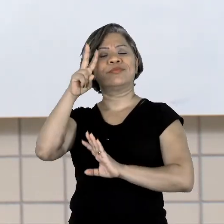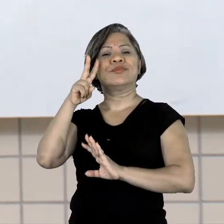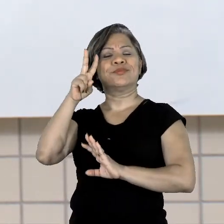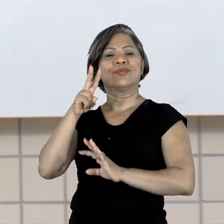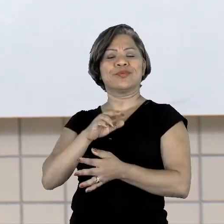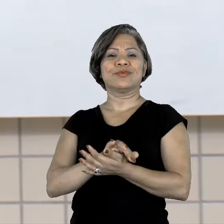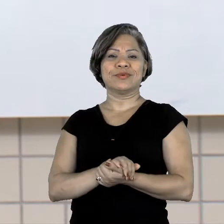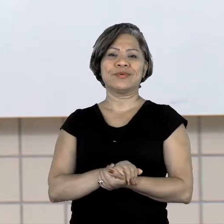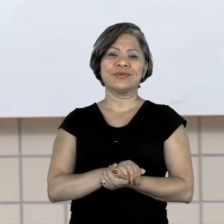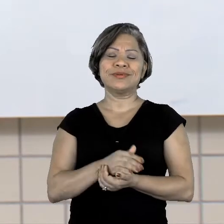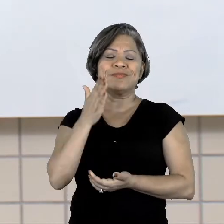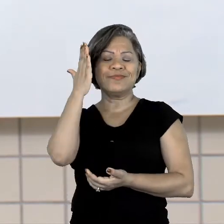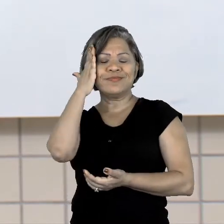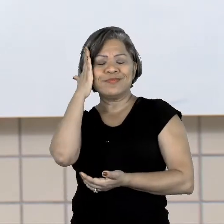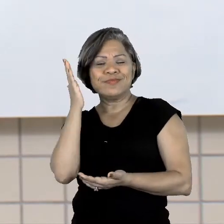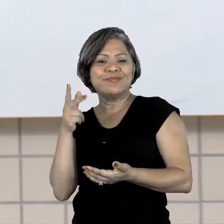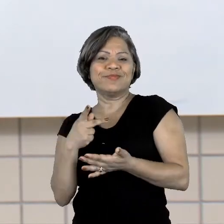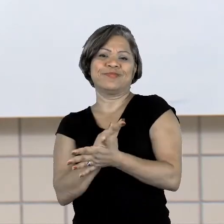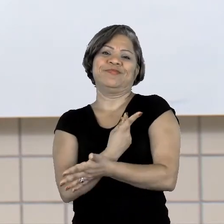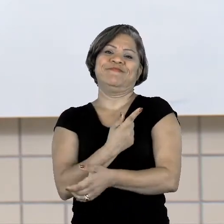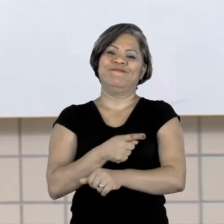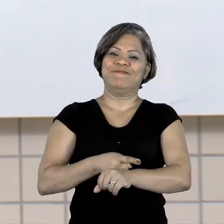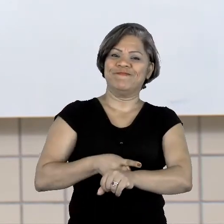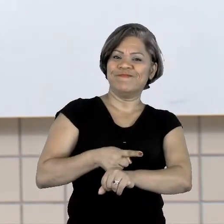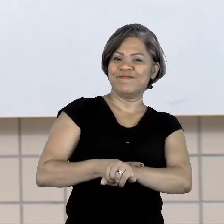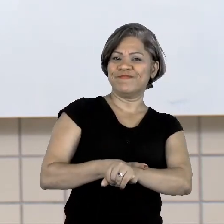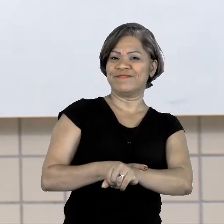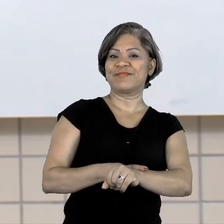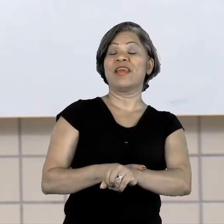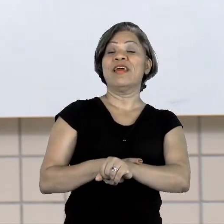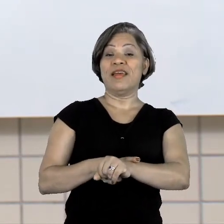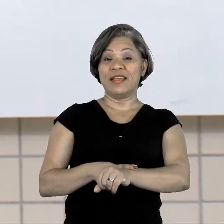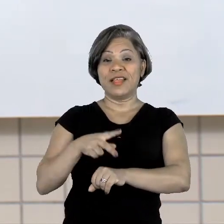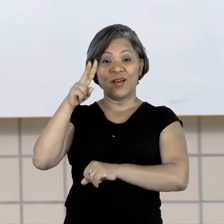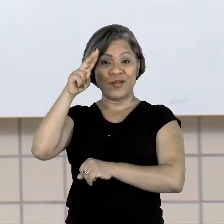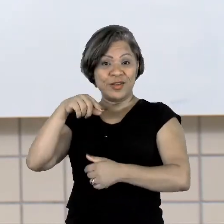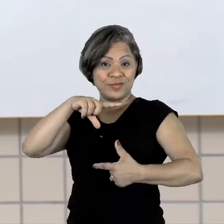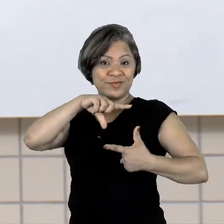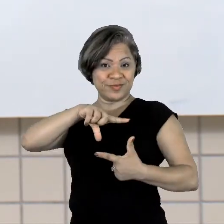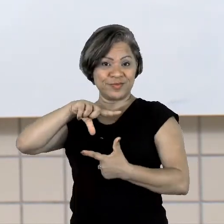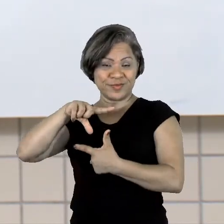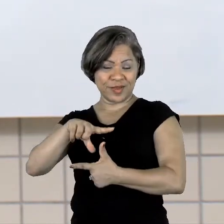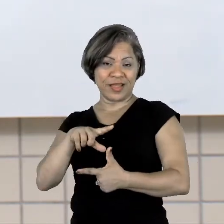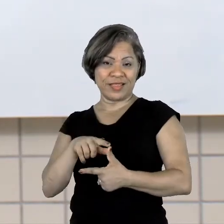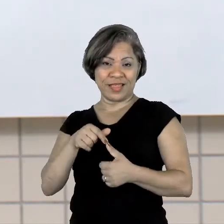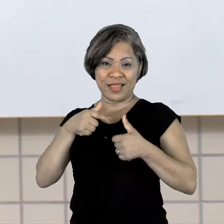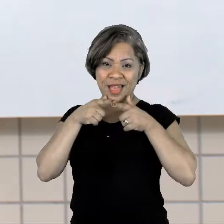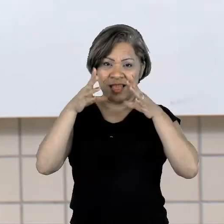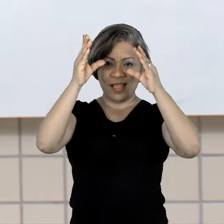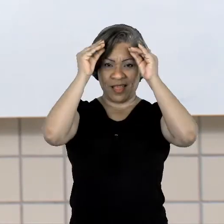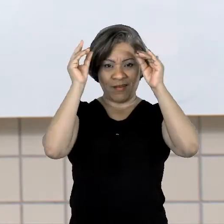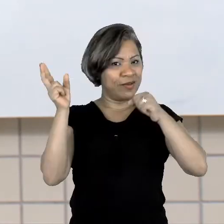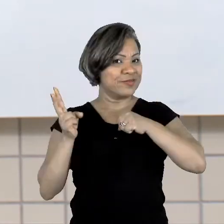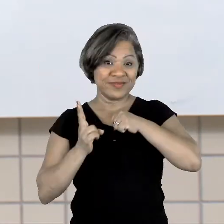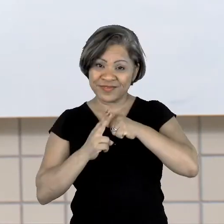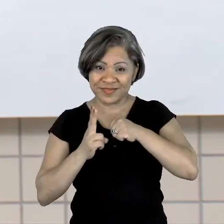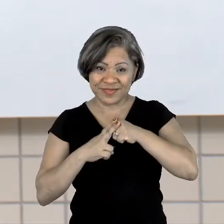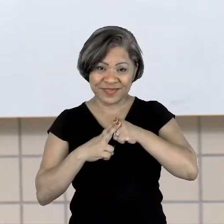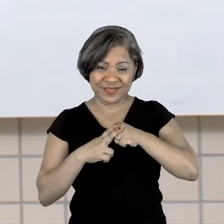que aconteceu naquele momento. É uma história em quadrinho com a linguagem não verbal. Certinho? Então, vamos entender